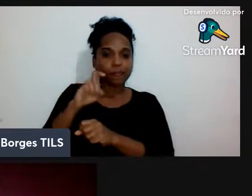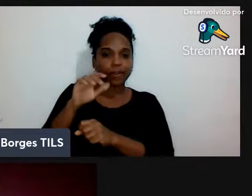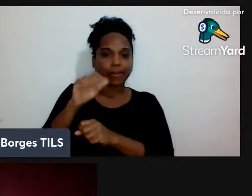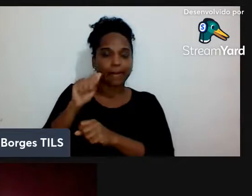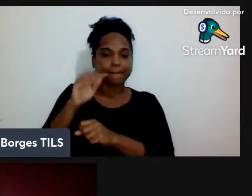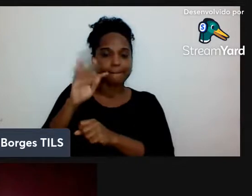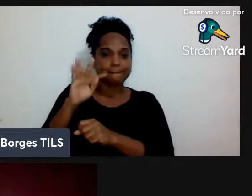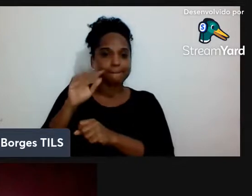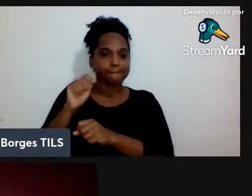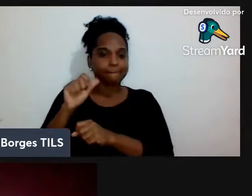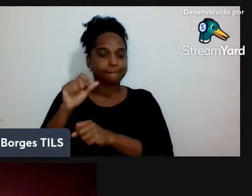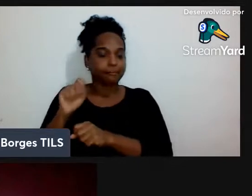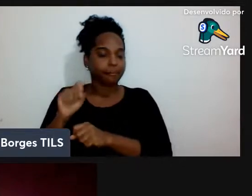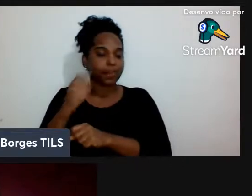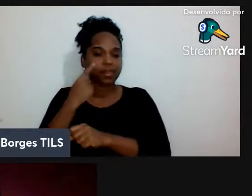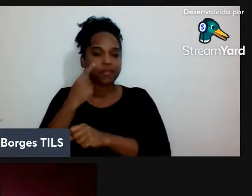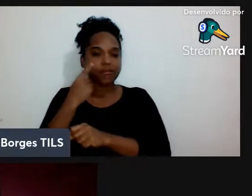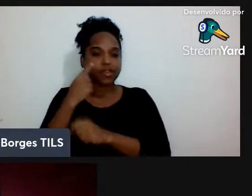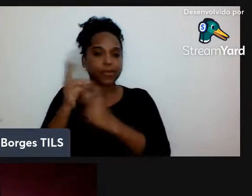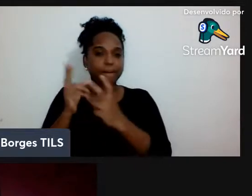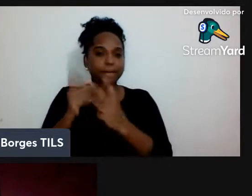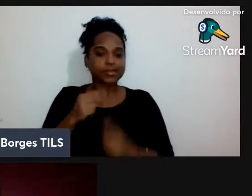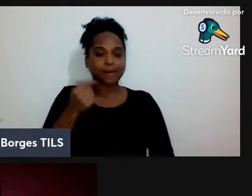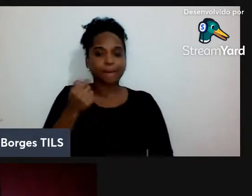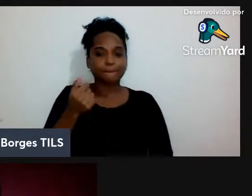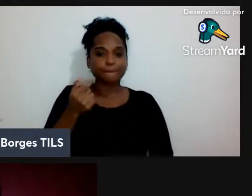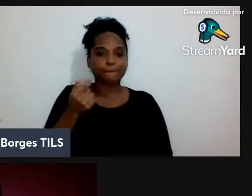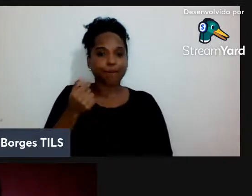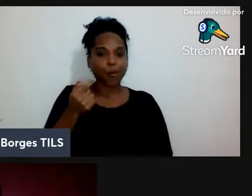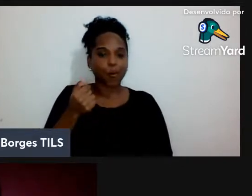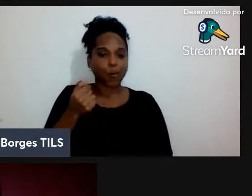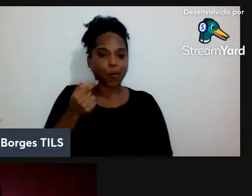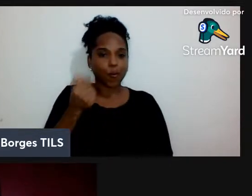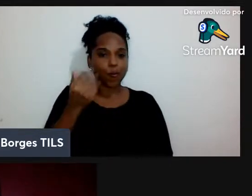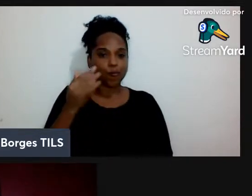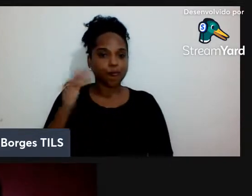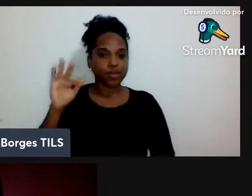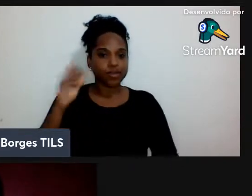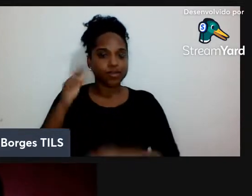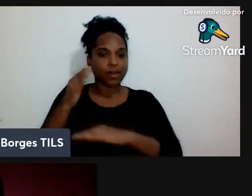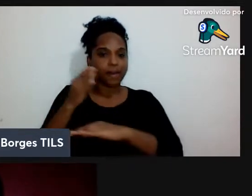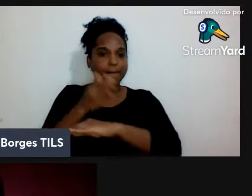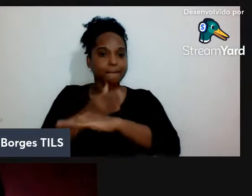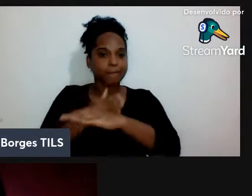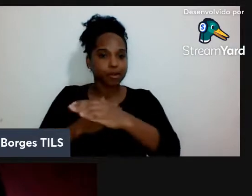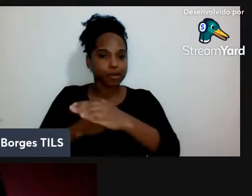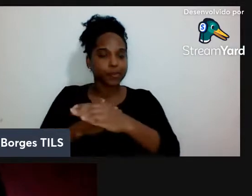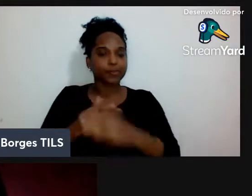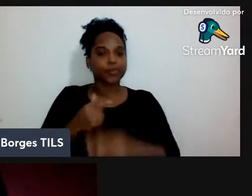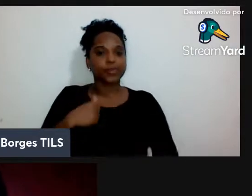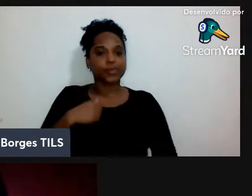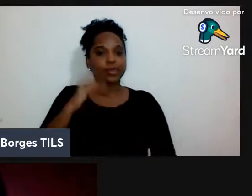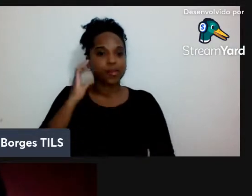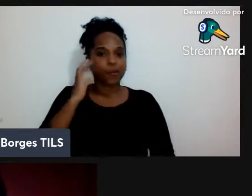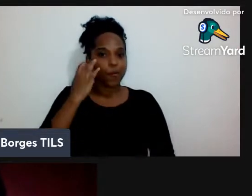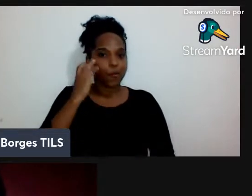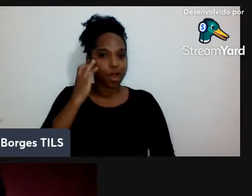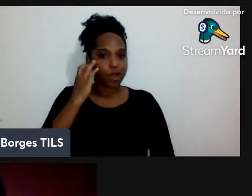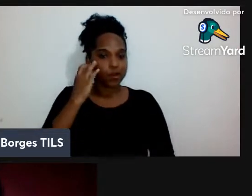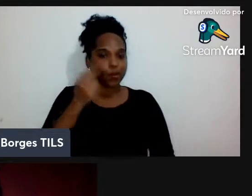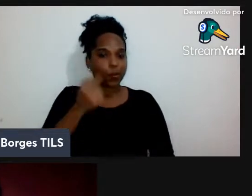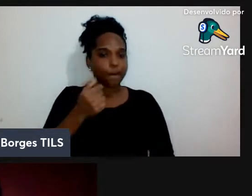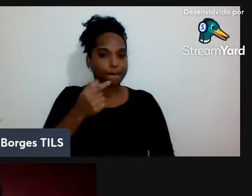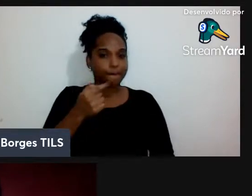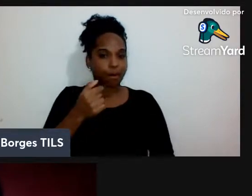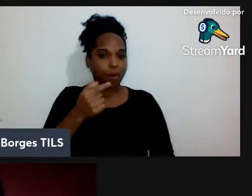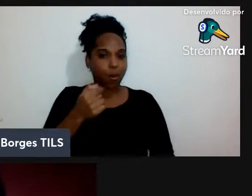moderna sendo explorados né bom acho que pouco você foi otimista eu